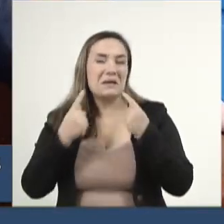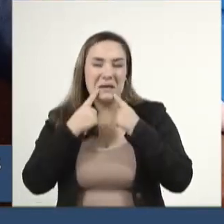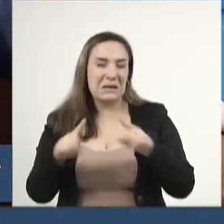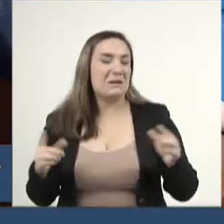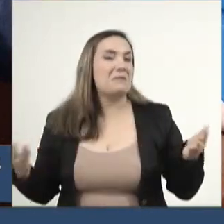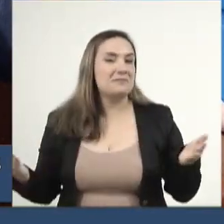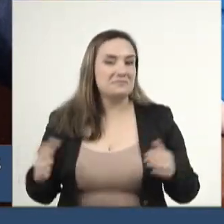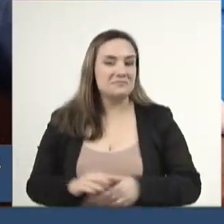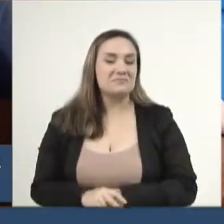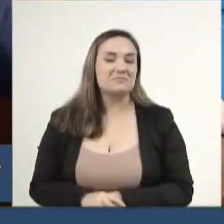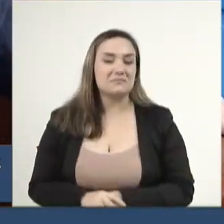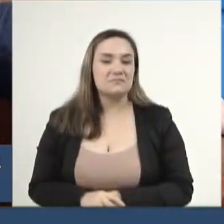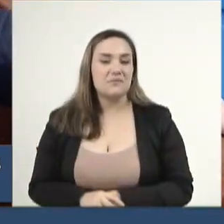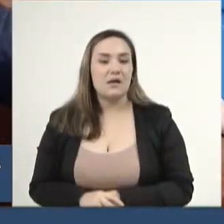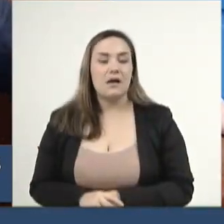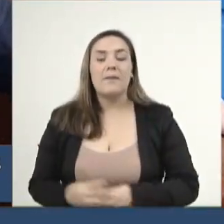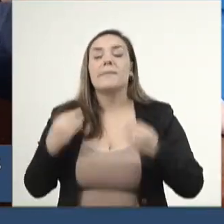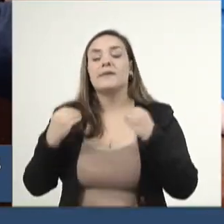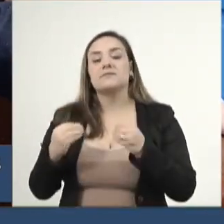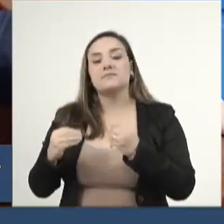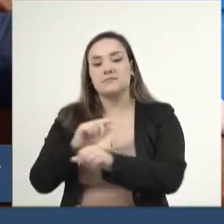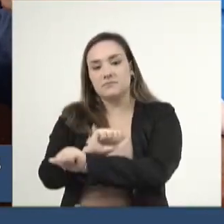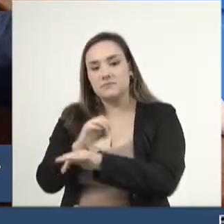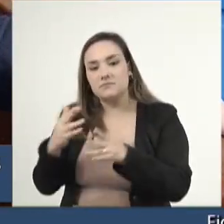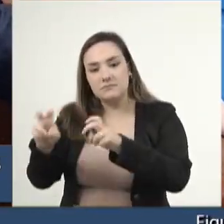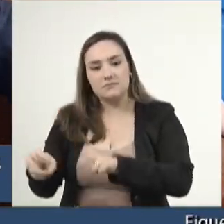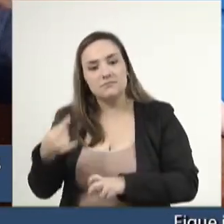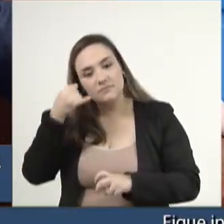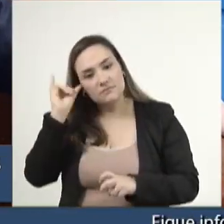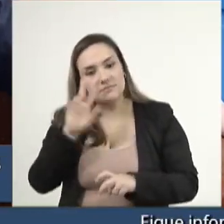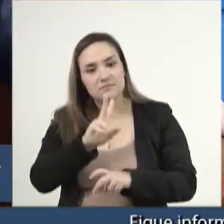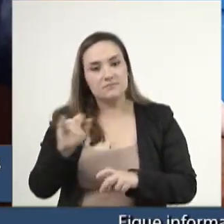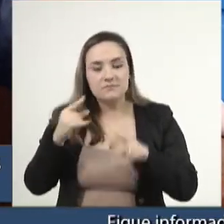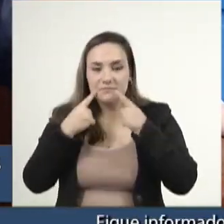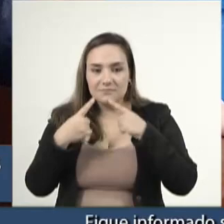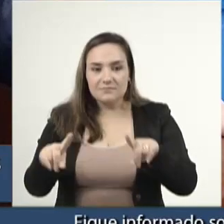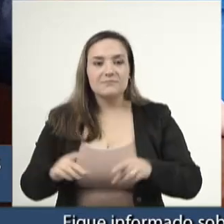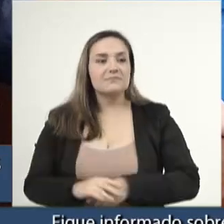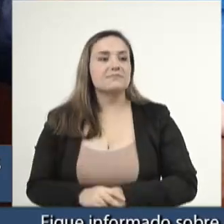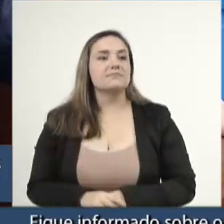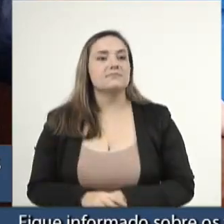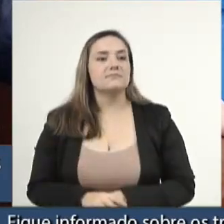deputado Zé Teixeira. O agronegócio não tem do que reclamar.